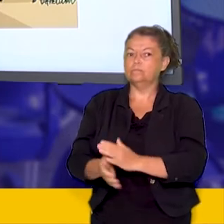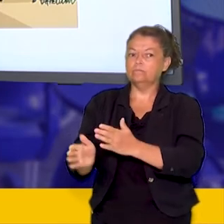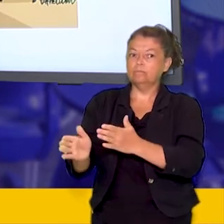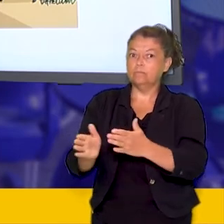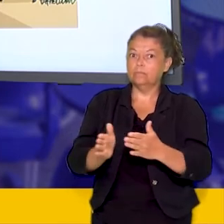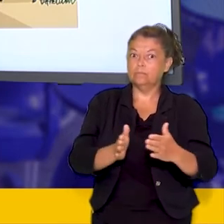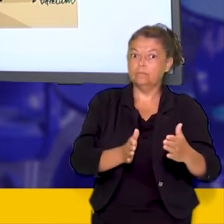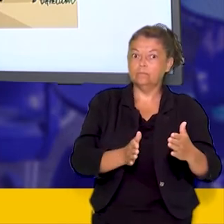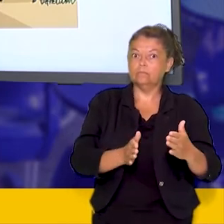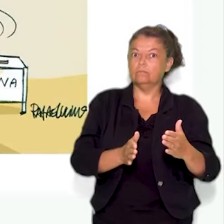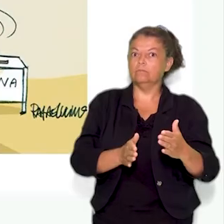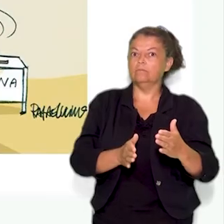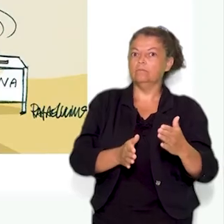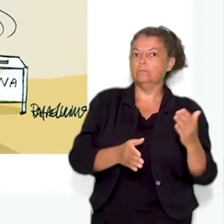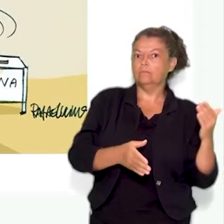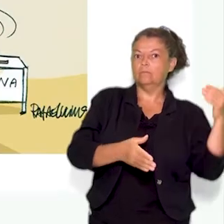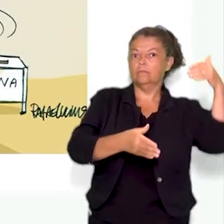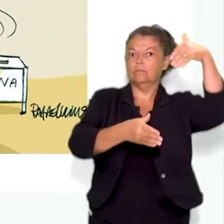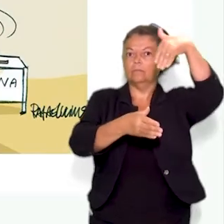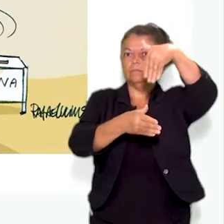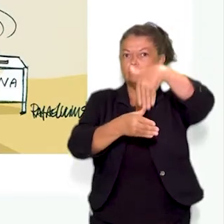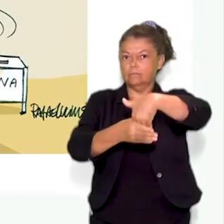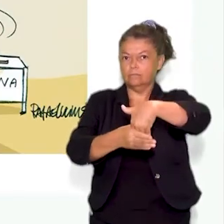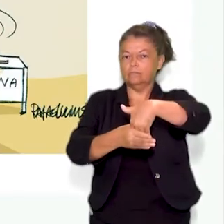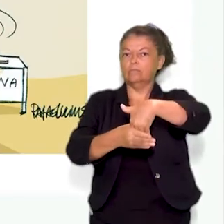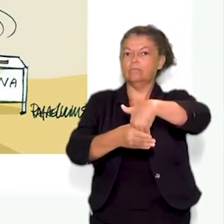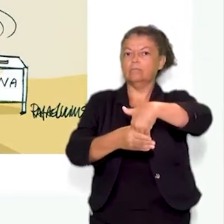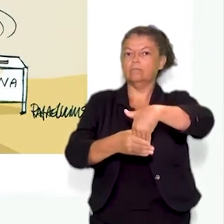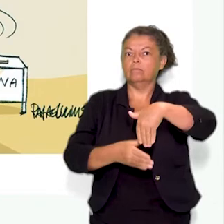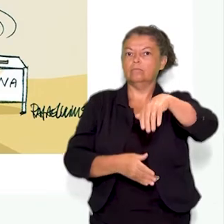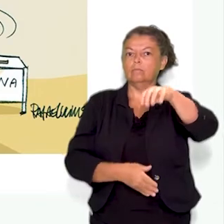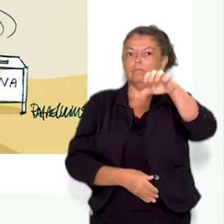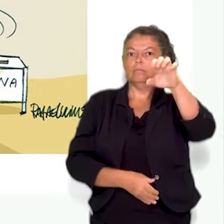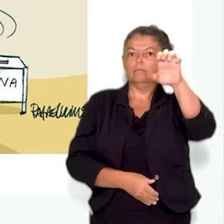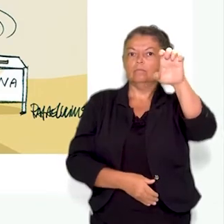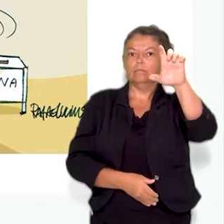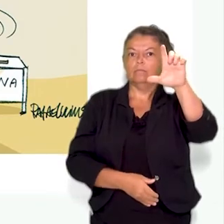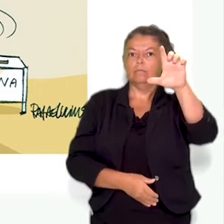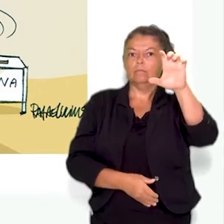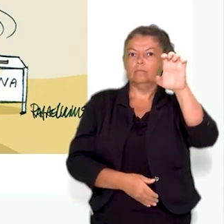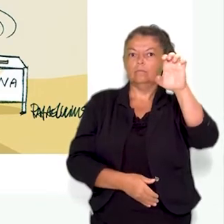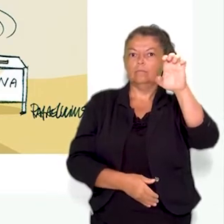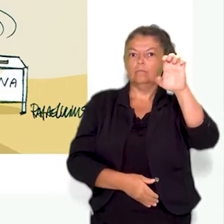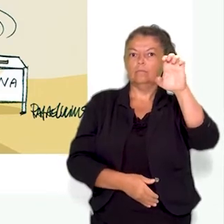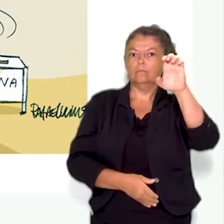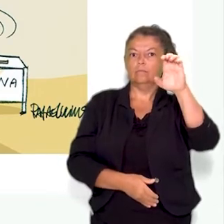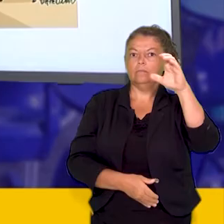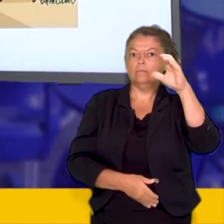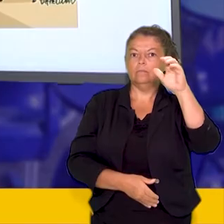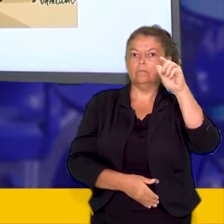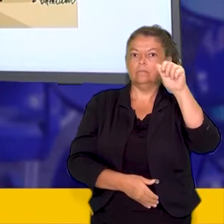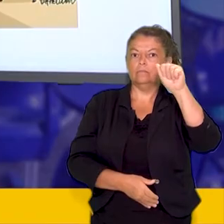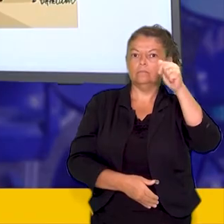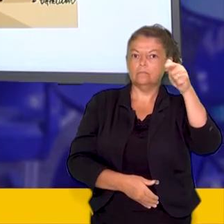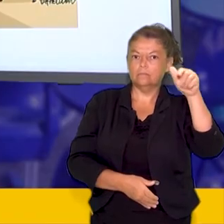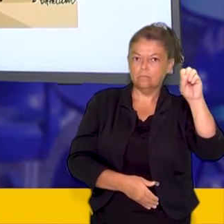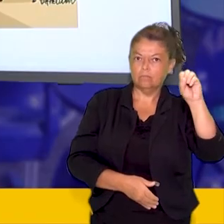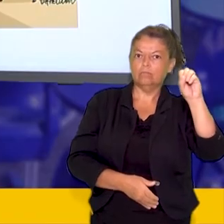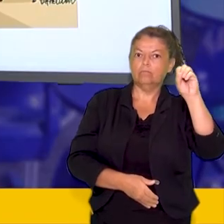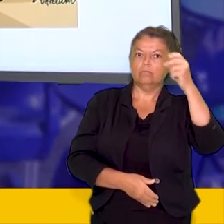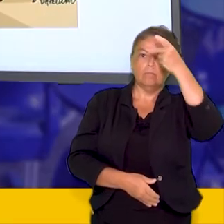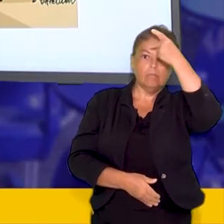em que uma pessoa é conduzida até a urna com o seu voto